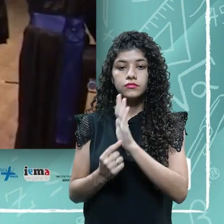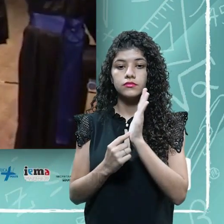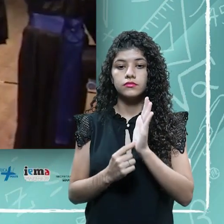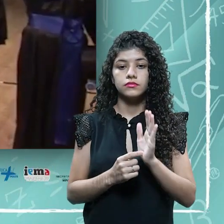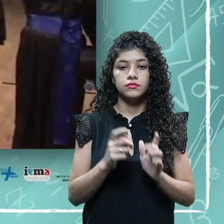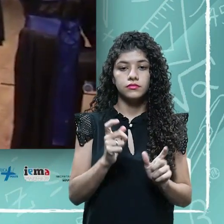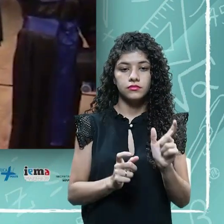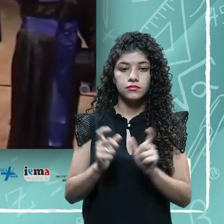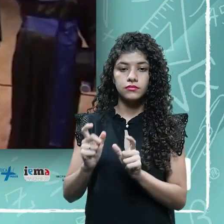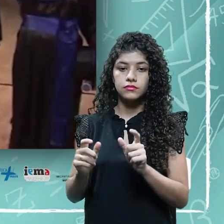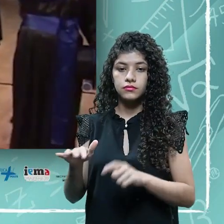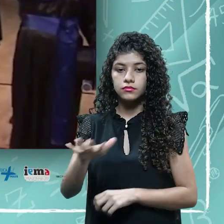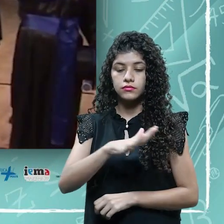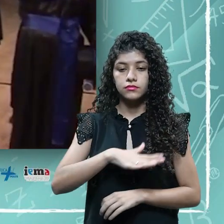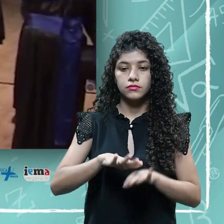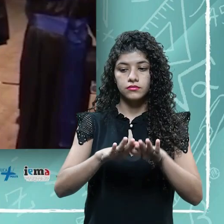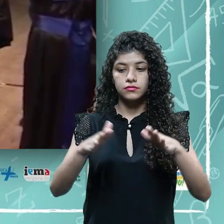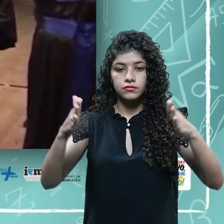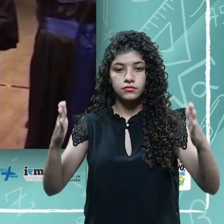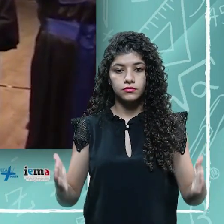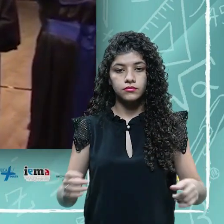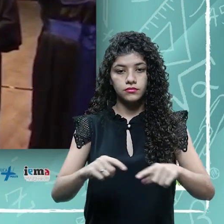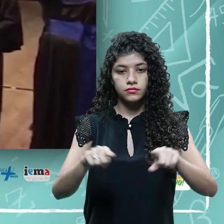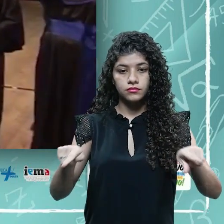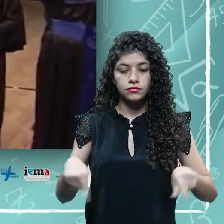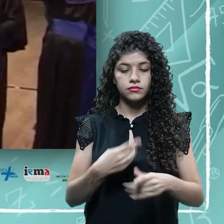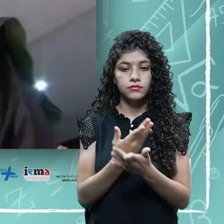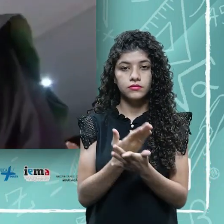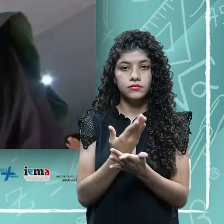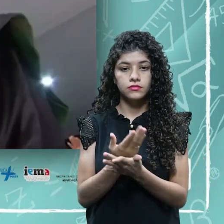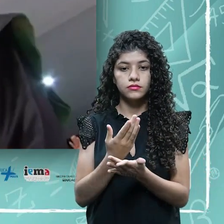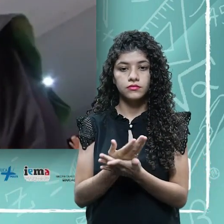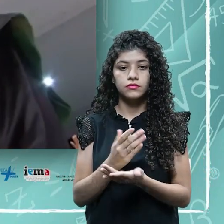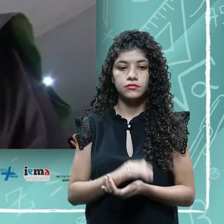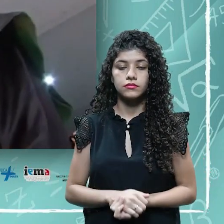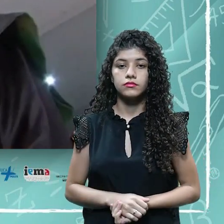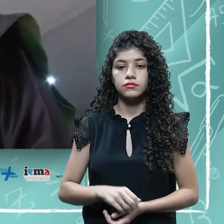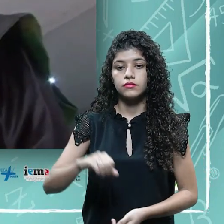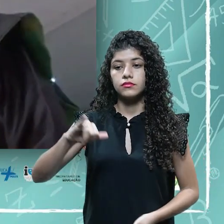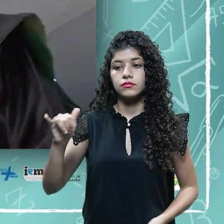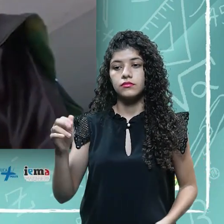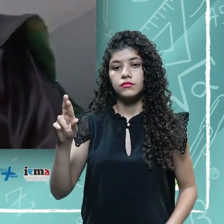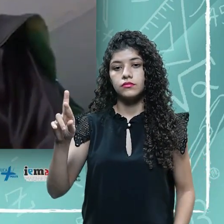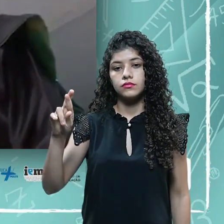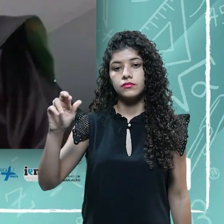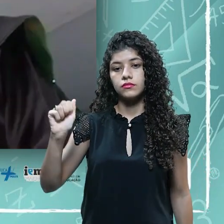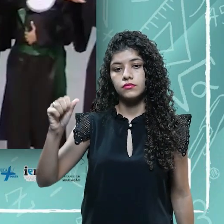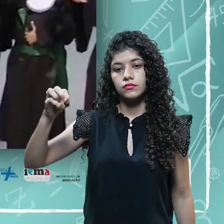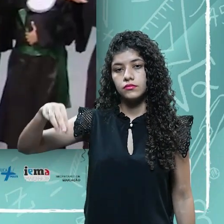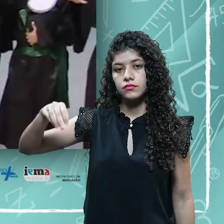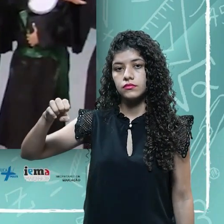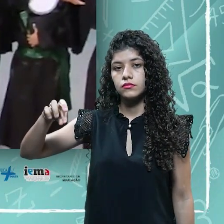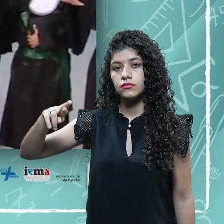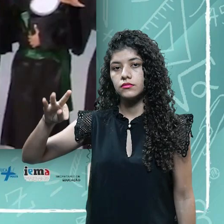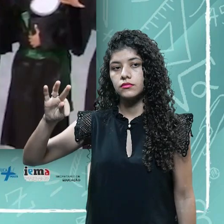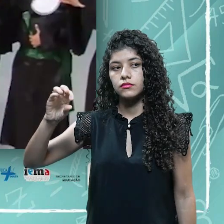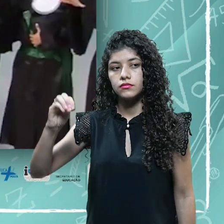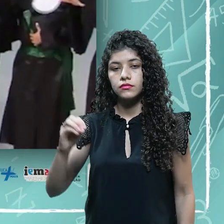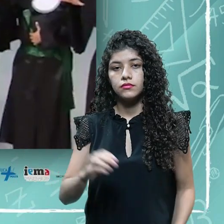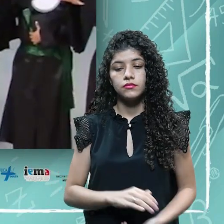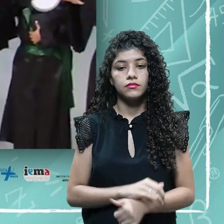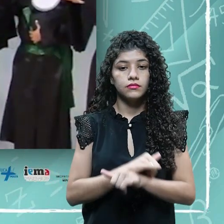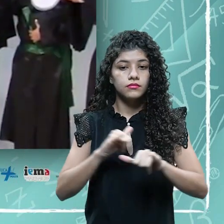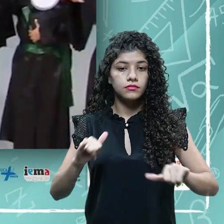representantes de cada turma vão à frente para fazer o juramento. Cada turma tem o seu juramentista. É ele quem